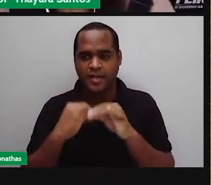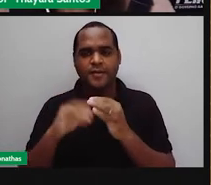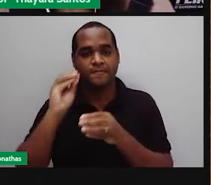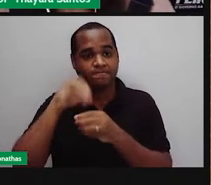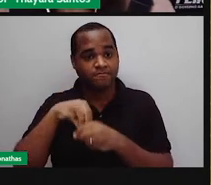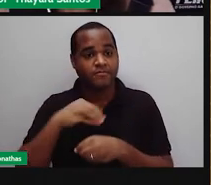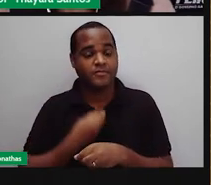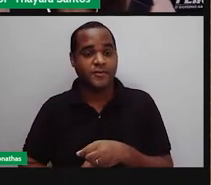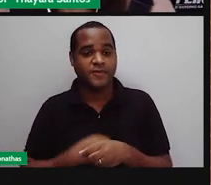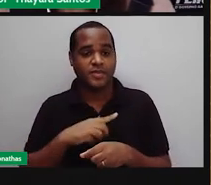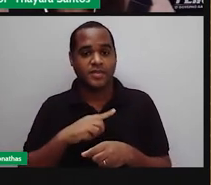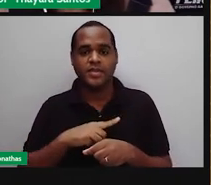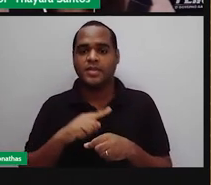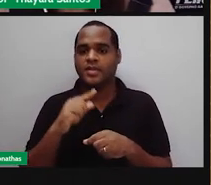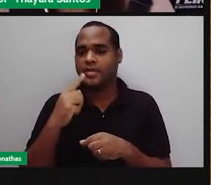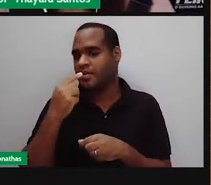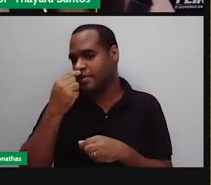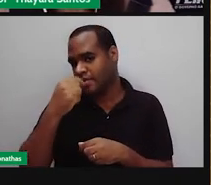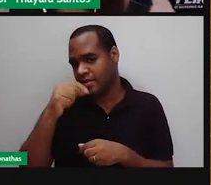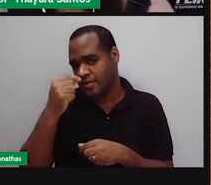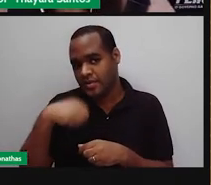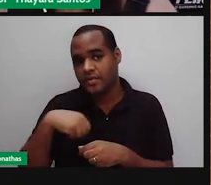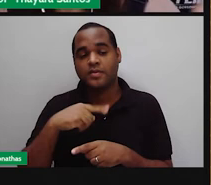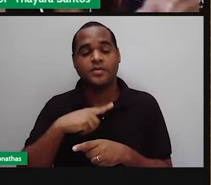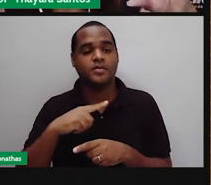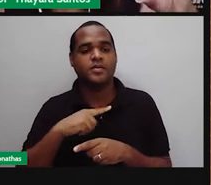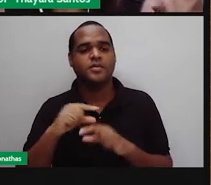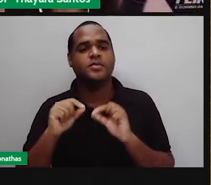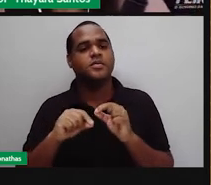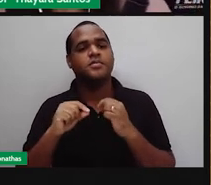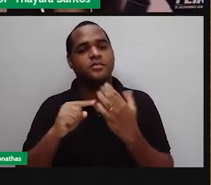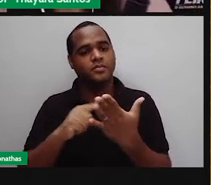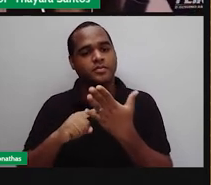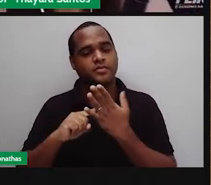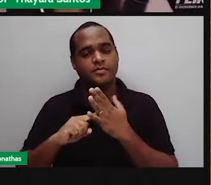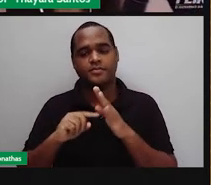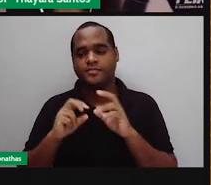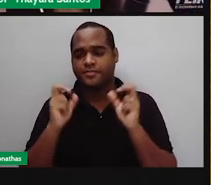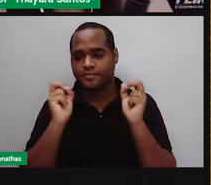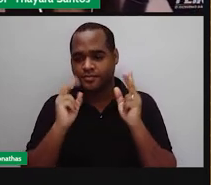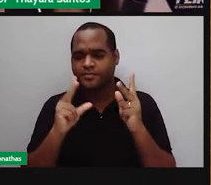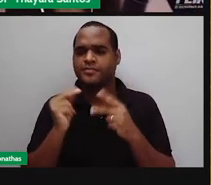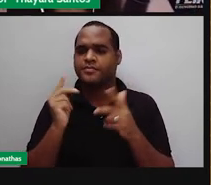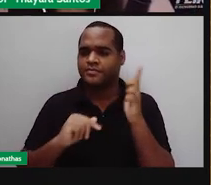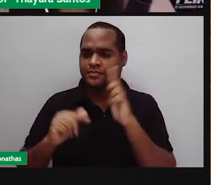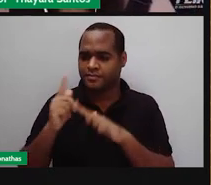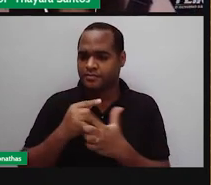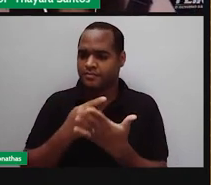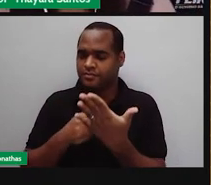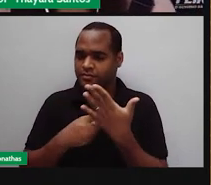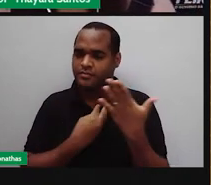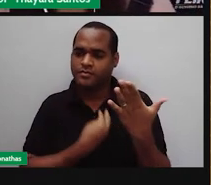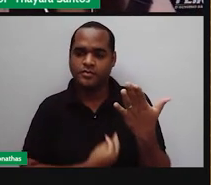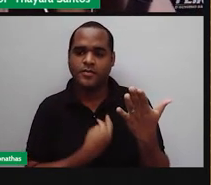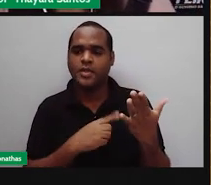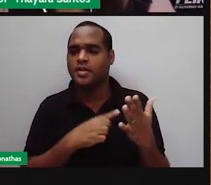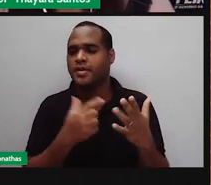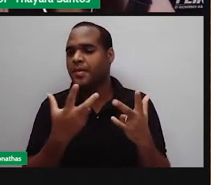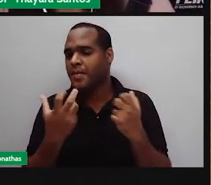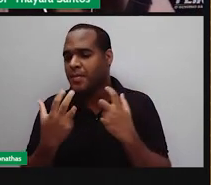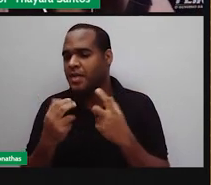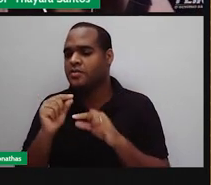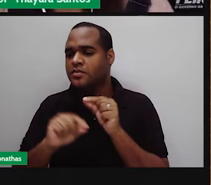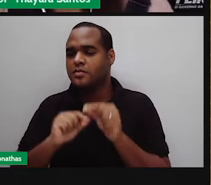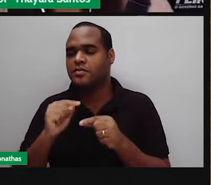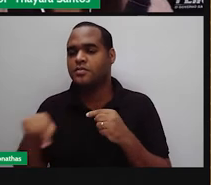quimiorreceptores, eles também têm cílios, e uns aqui, que vão ajudar a captar esses estímulos. E